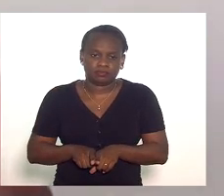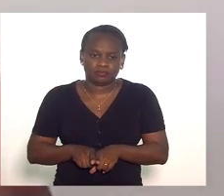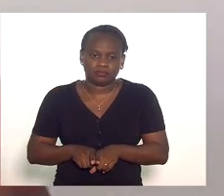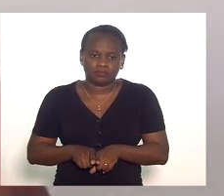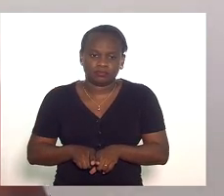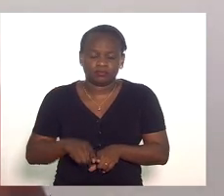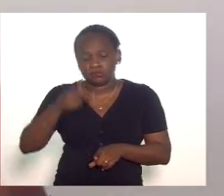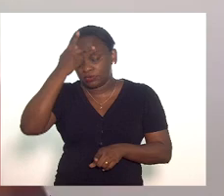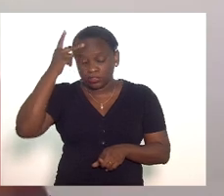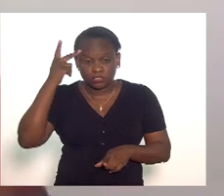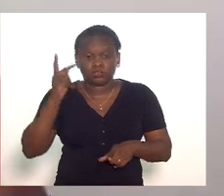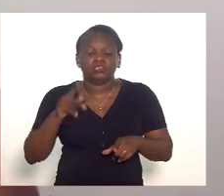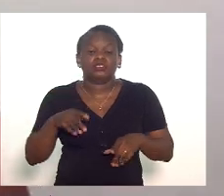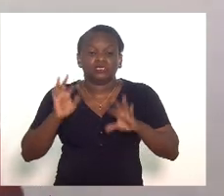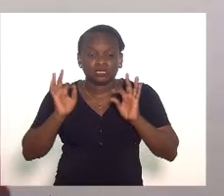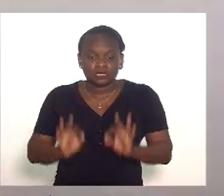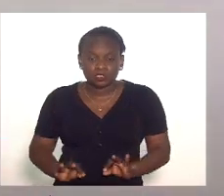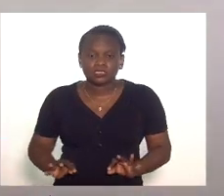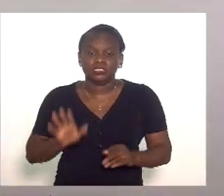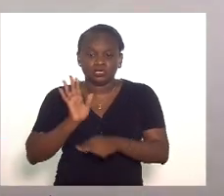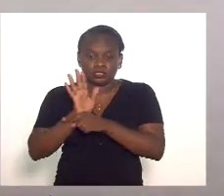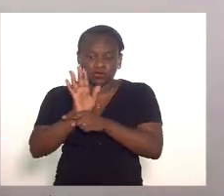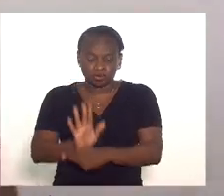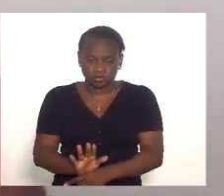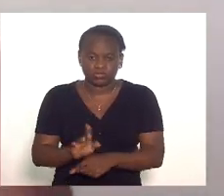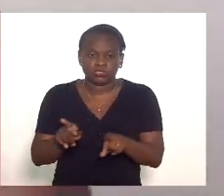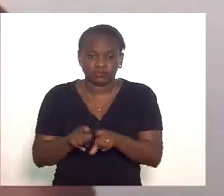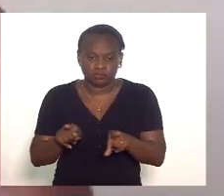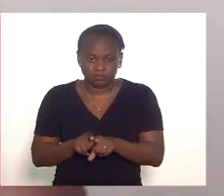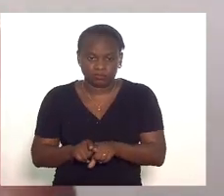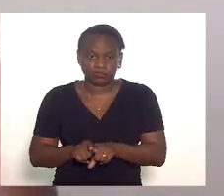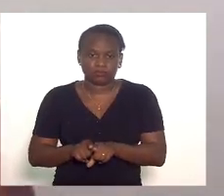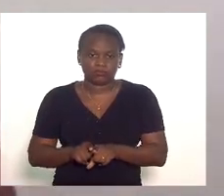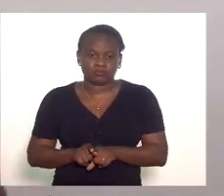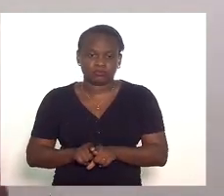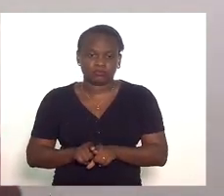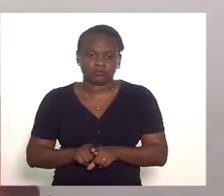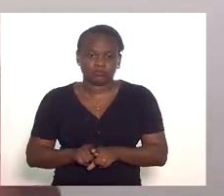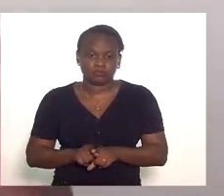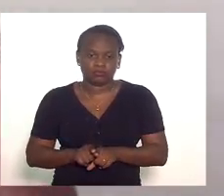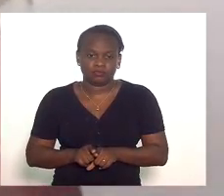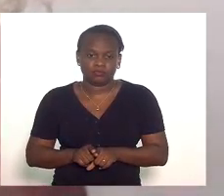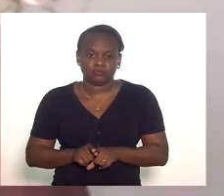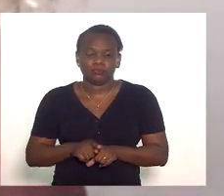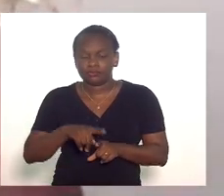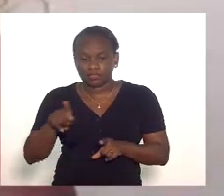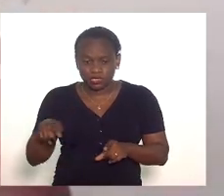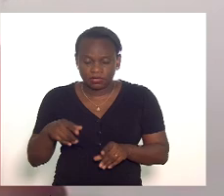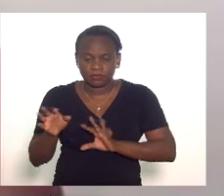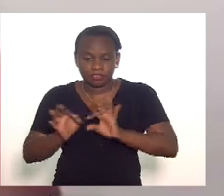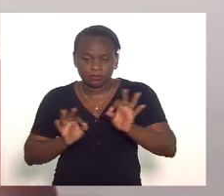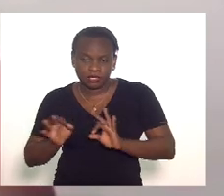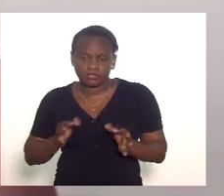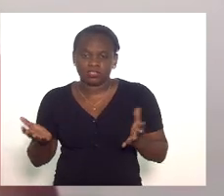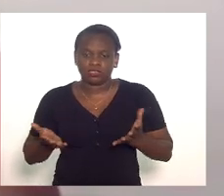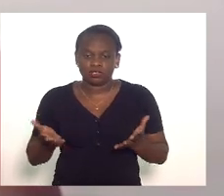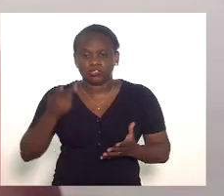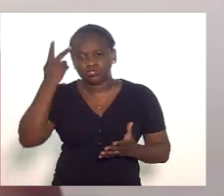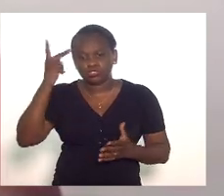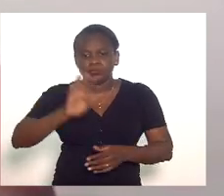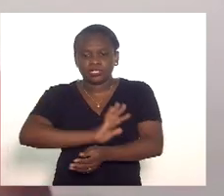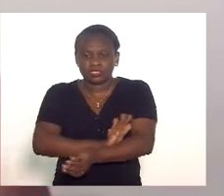pessoas que certamente contribuíram também para essa nossa formulação em relação ao